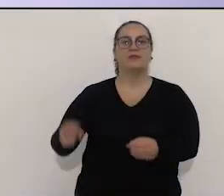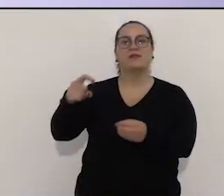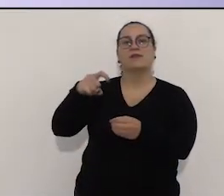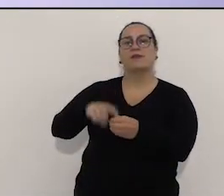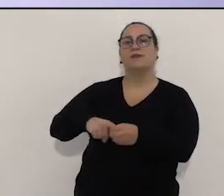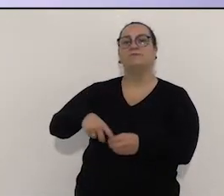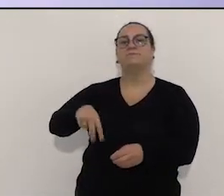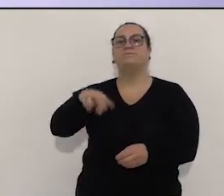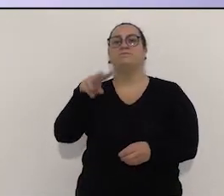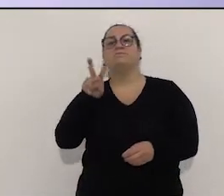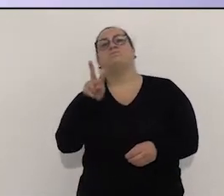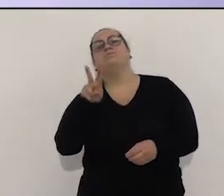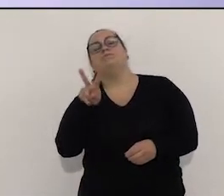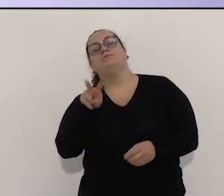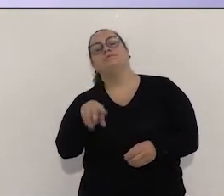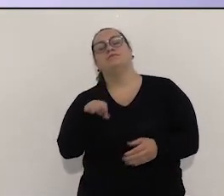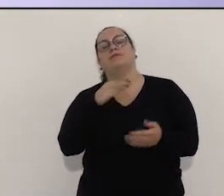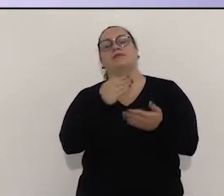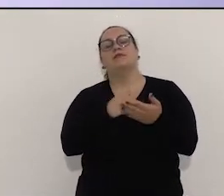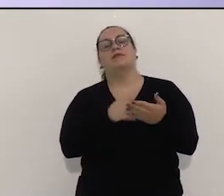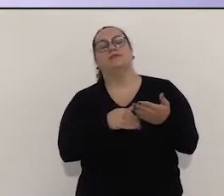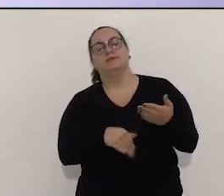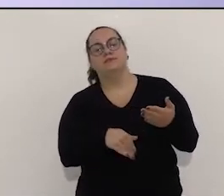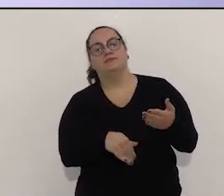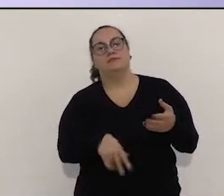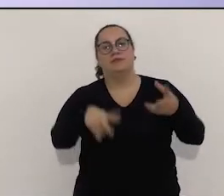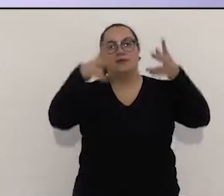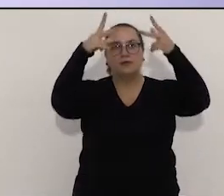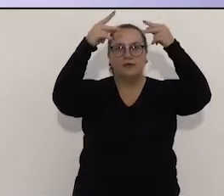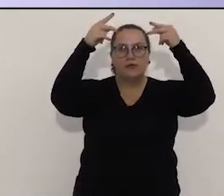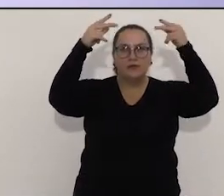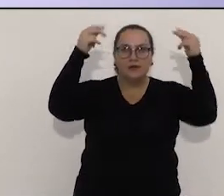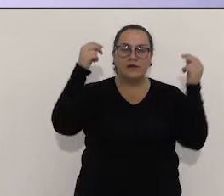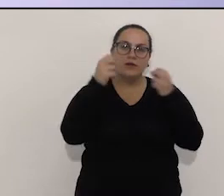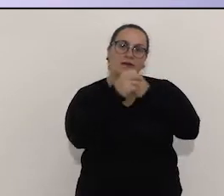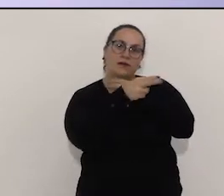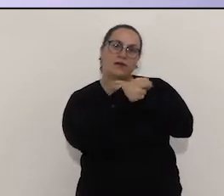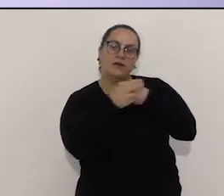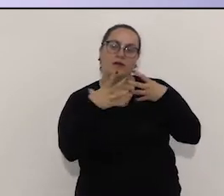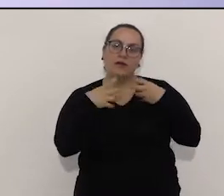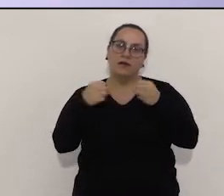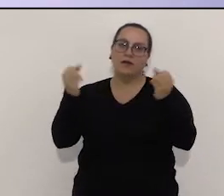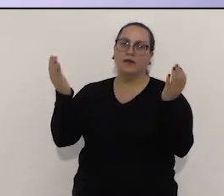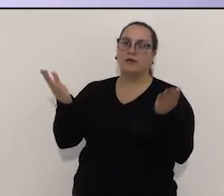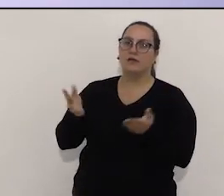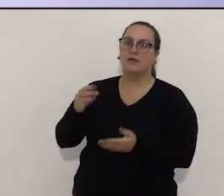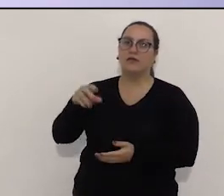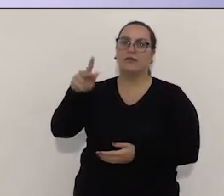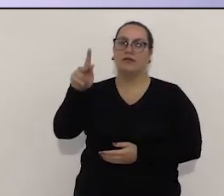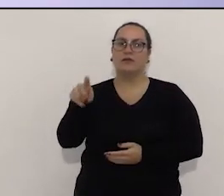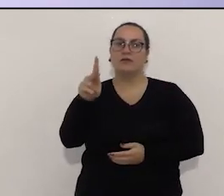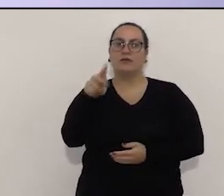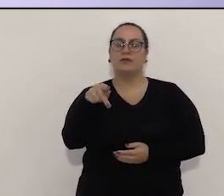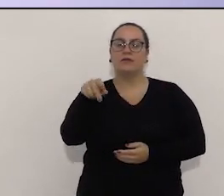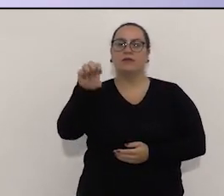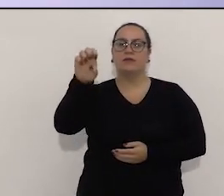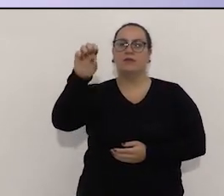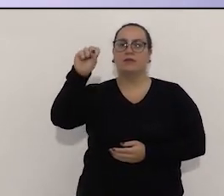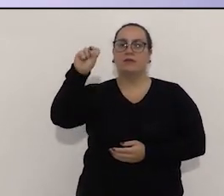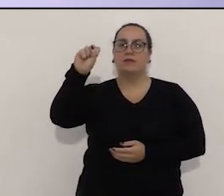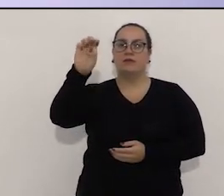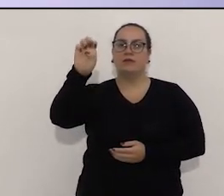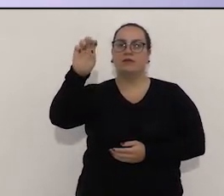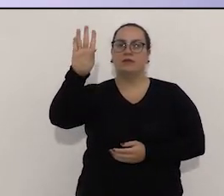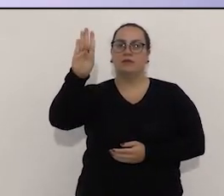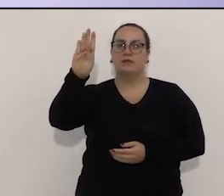Voltamos para a segunda parte da entrevista de candidatos à Prefeitura de Avaré. Estamos recebendo hoje o professor Sebastião, do Partido